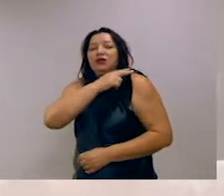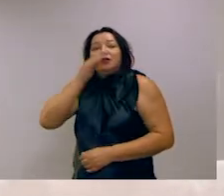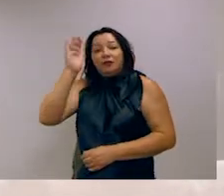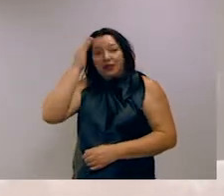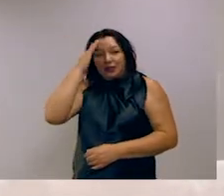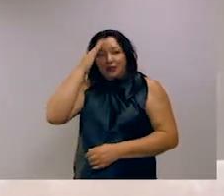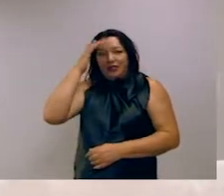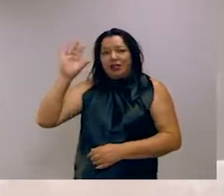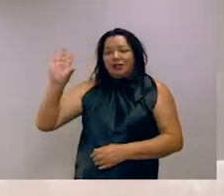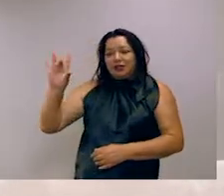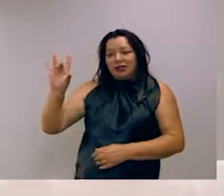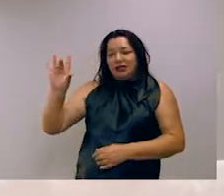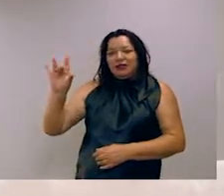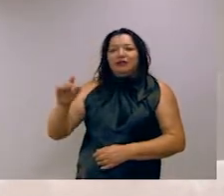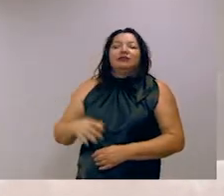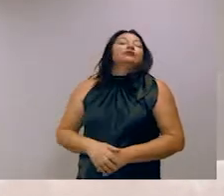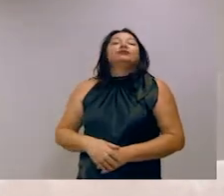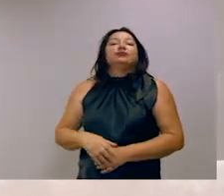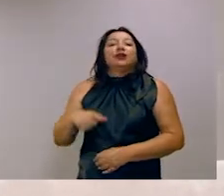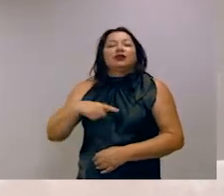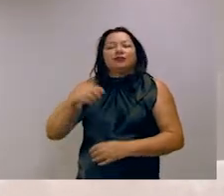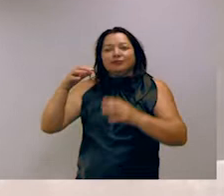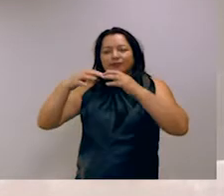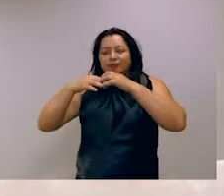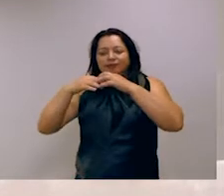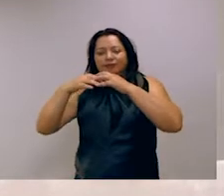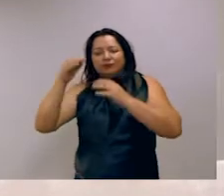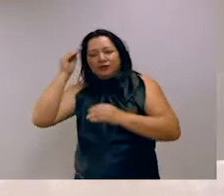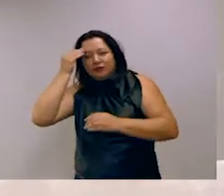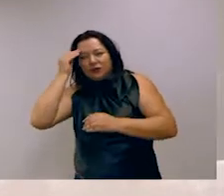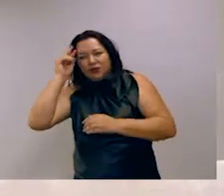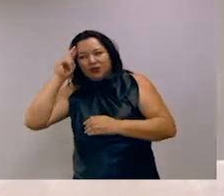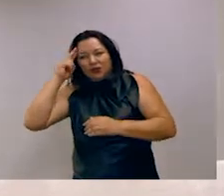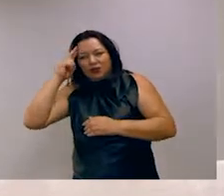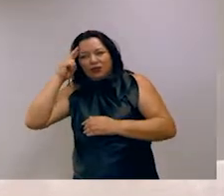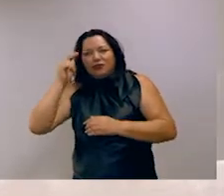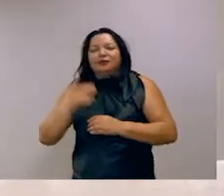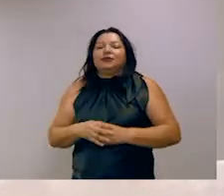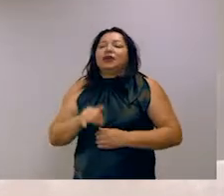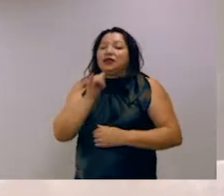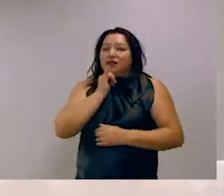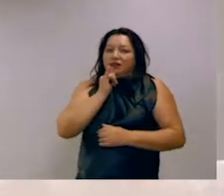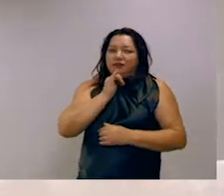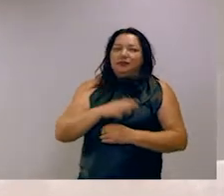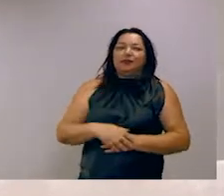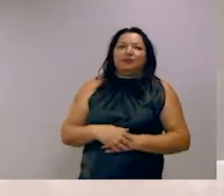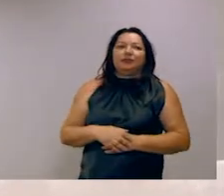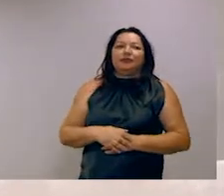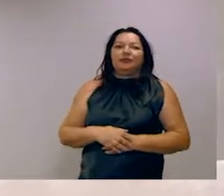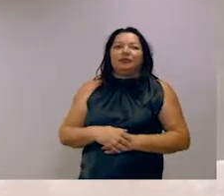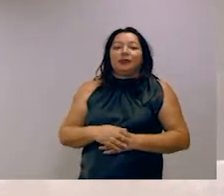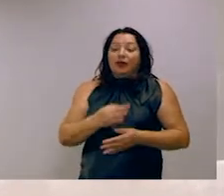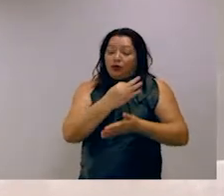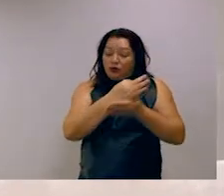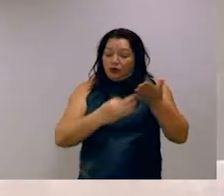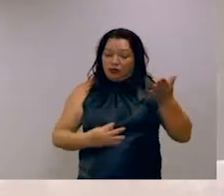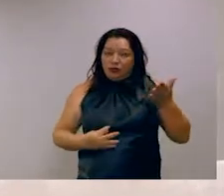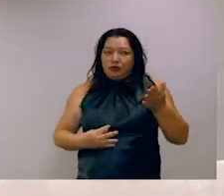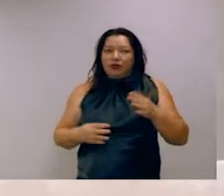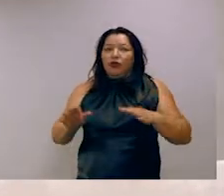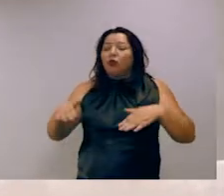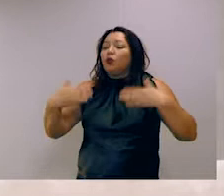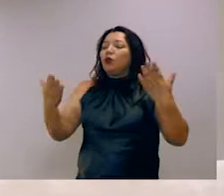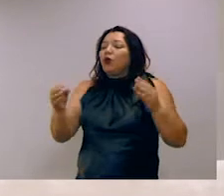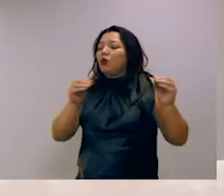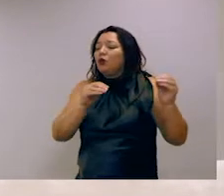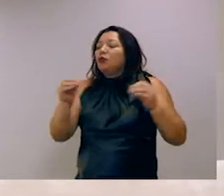ciência. E aí entra questões de raciocínio mais complexos. Eu vou citar só um exemplo. Então, o texto começa com que mudança